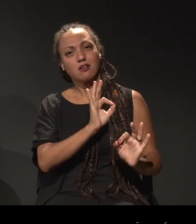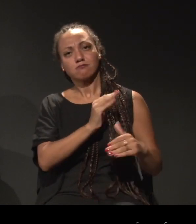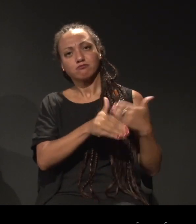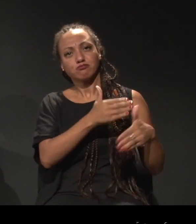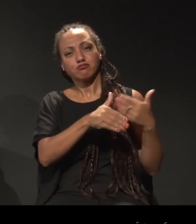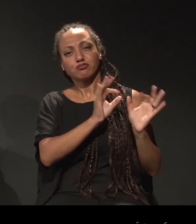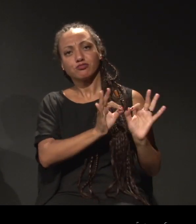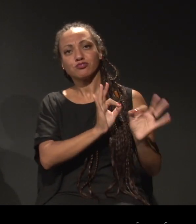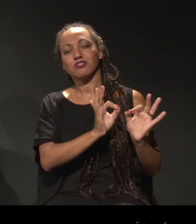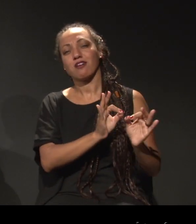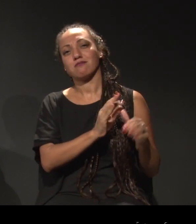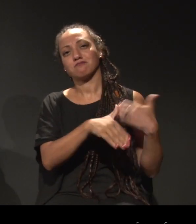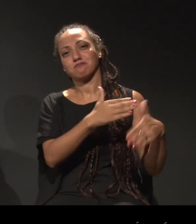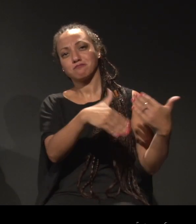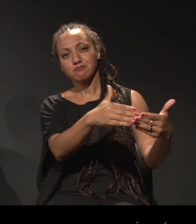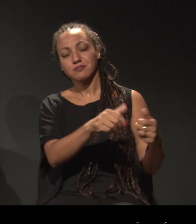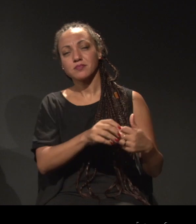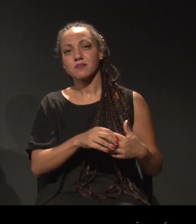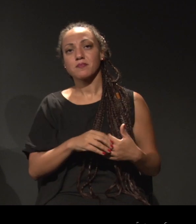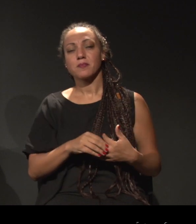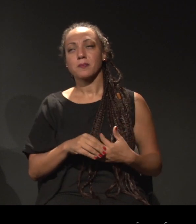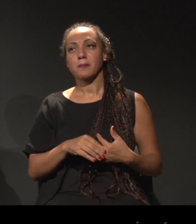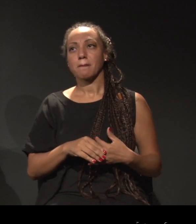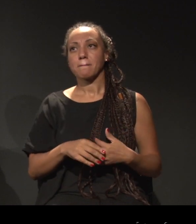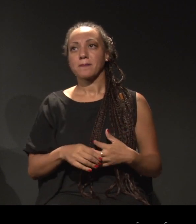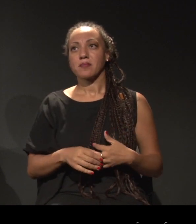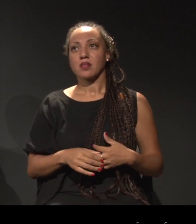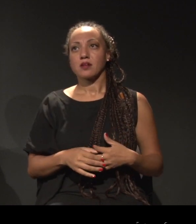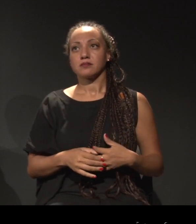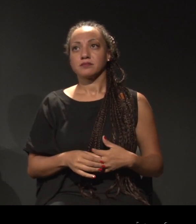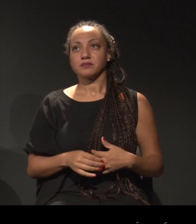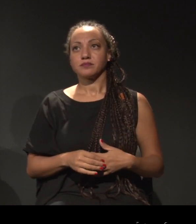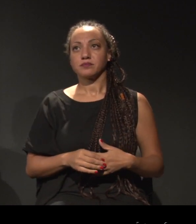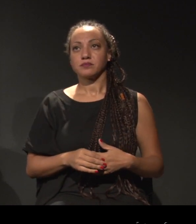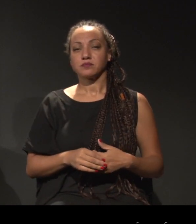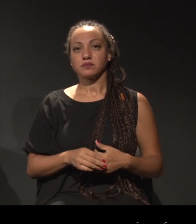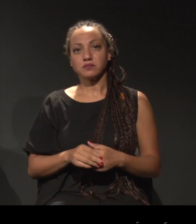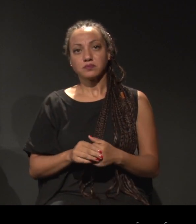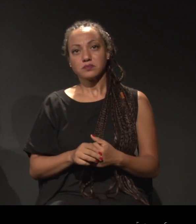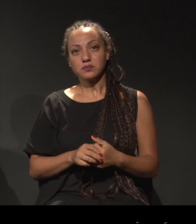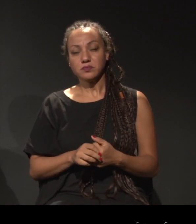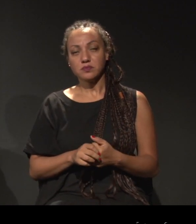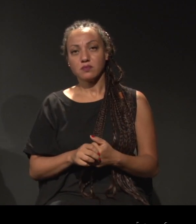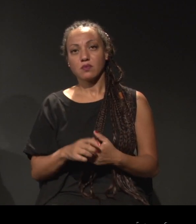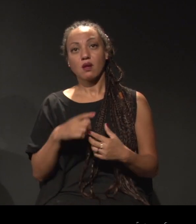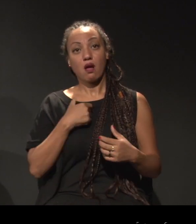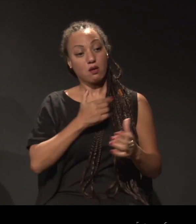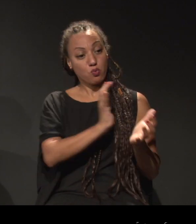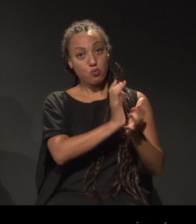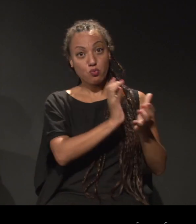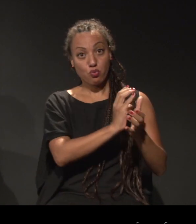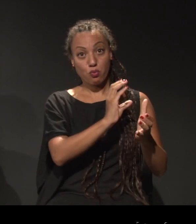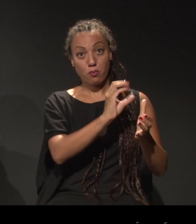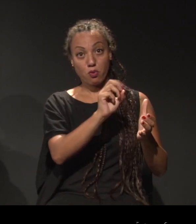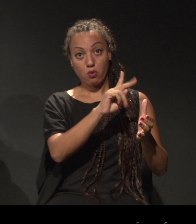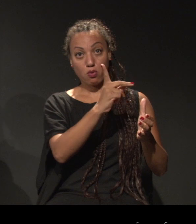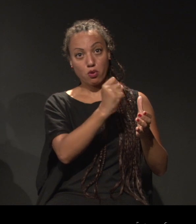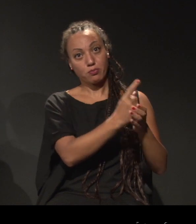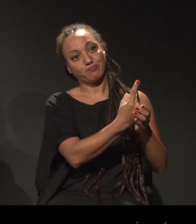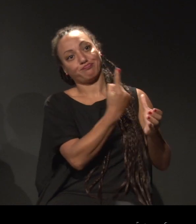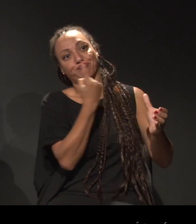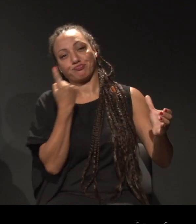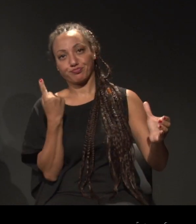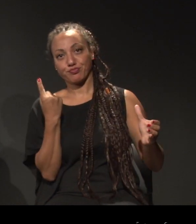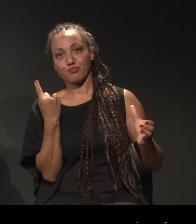sucedido dentro do Grupo Corpo. E eu saio do Grupo Corpo, volto para São Paulo para